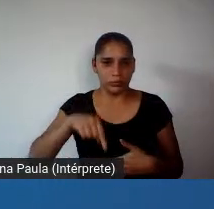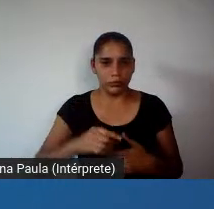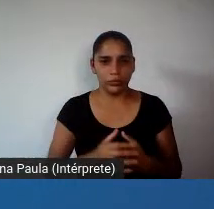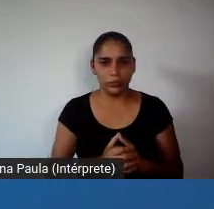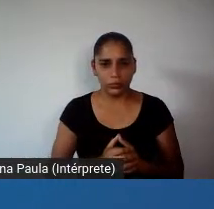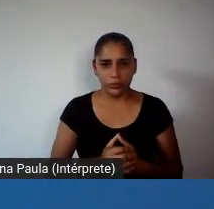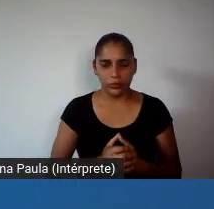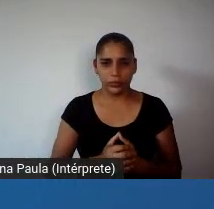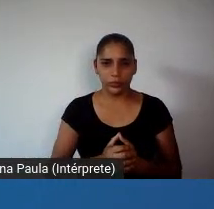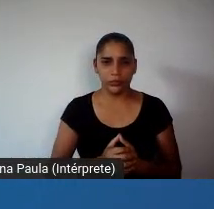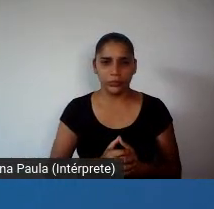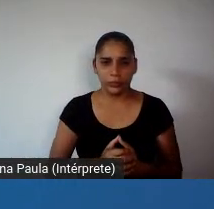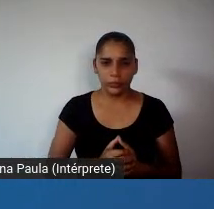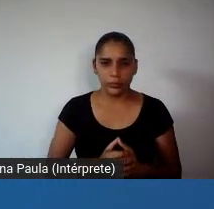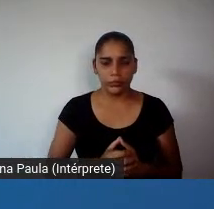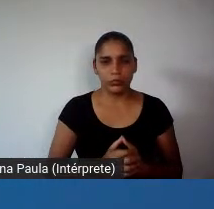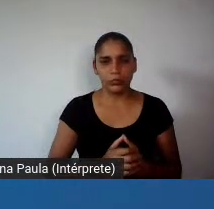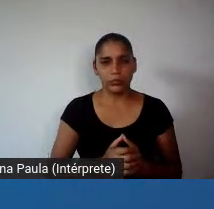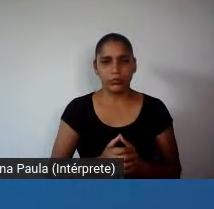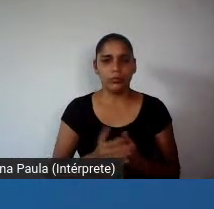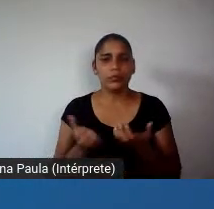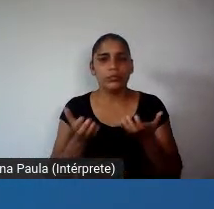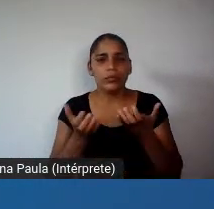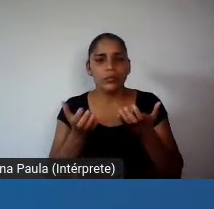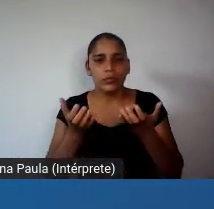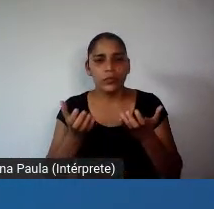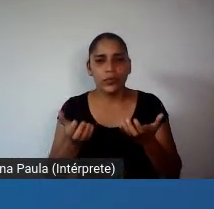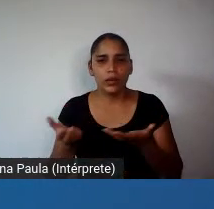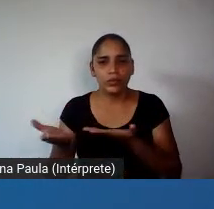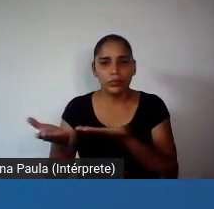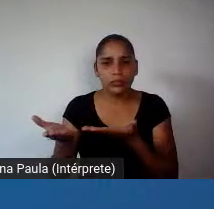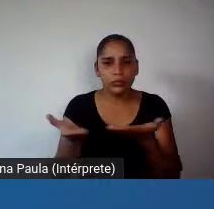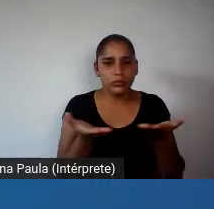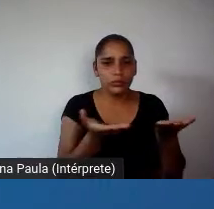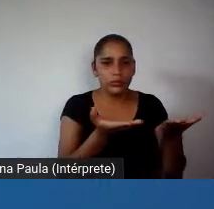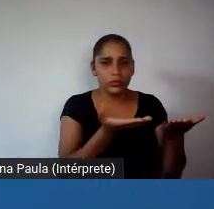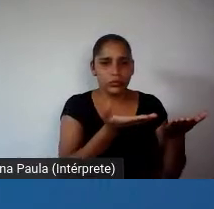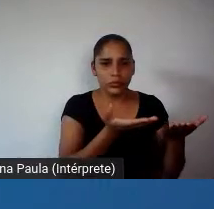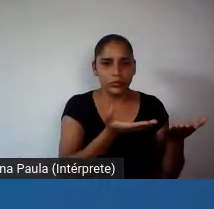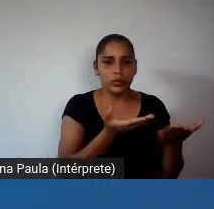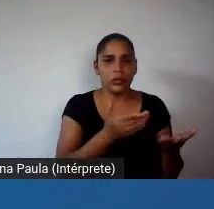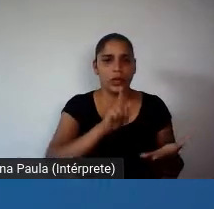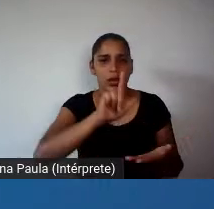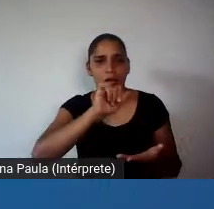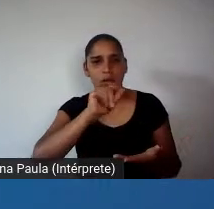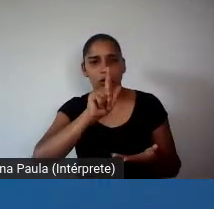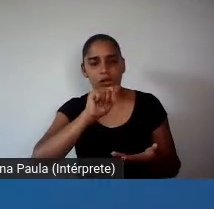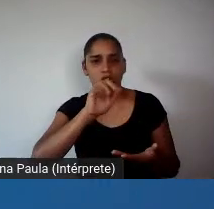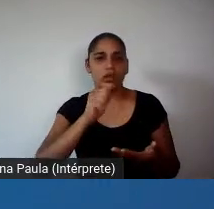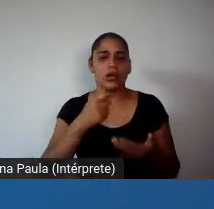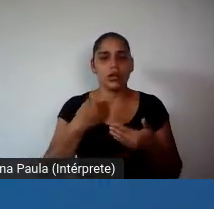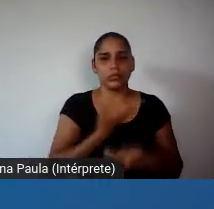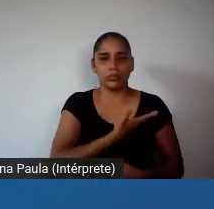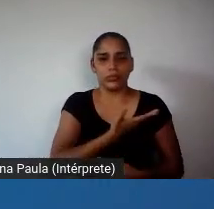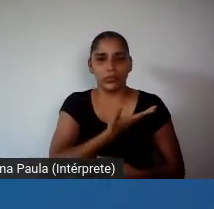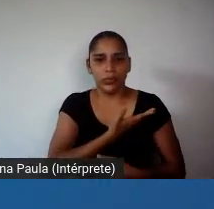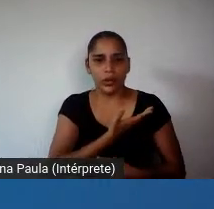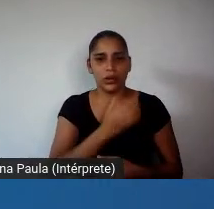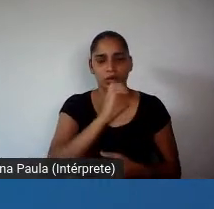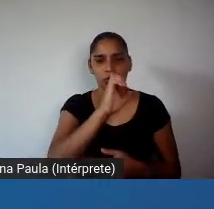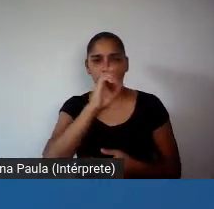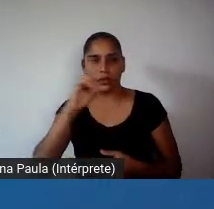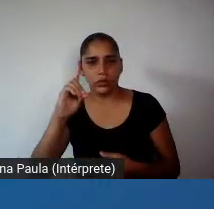e queria saudar aqui a Lígia, nossa moderadora e amiga, Roberto